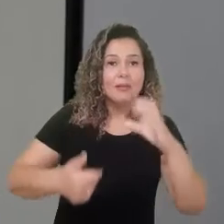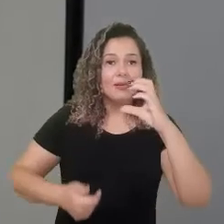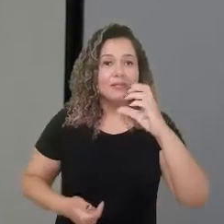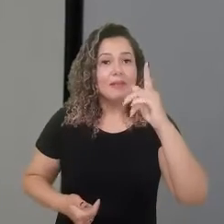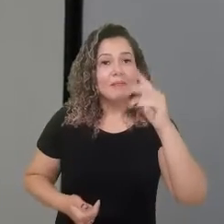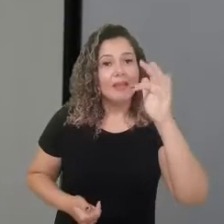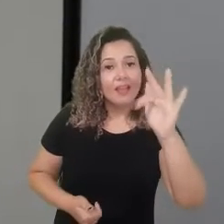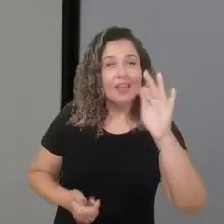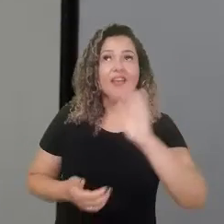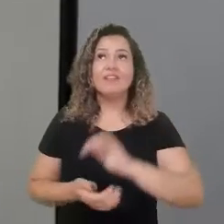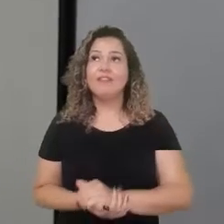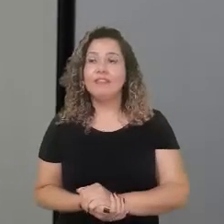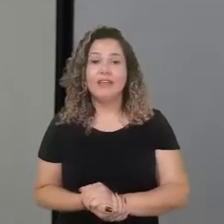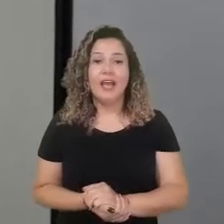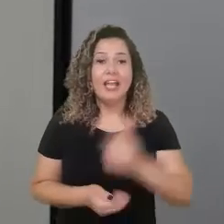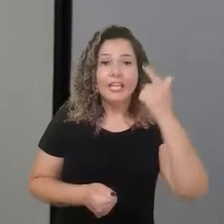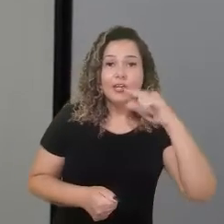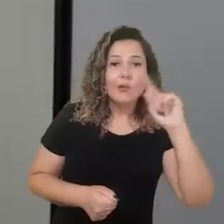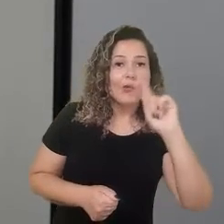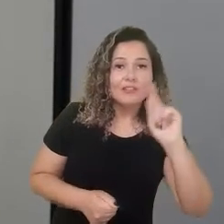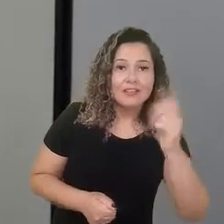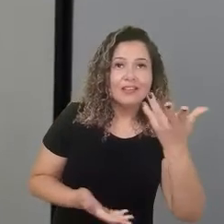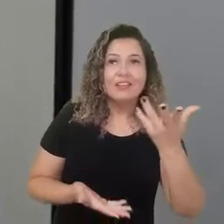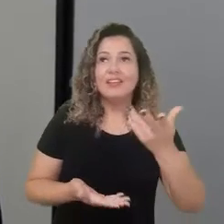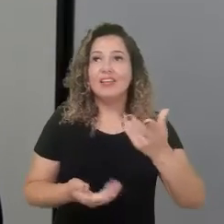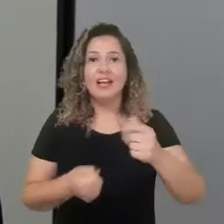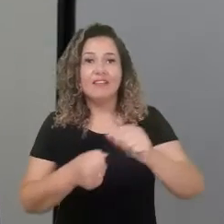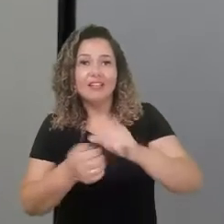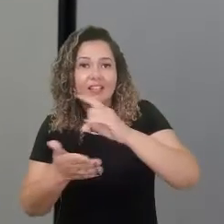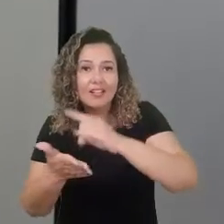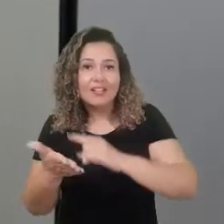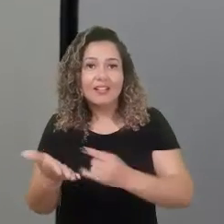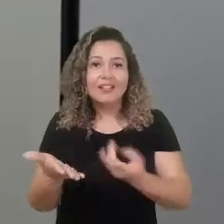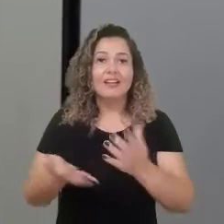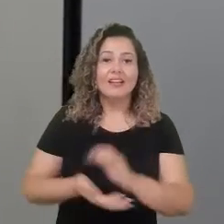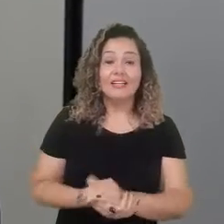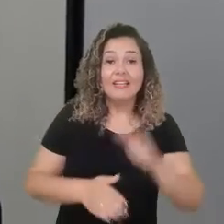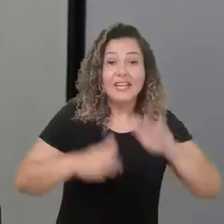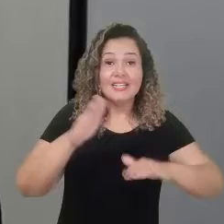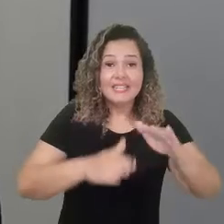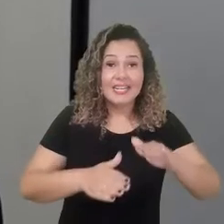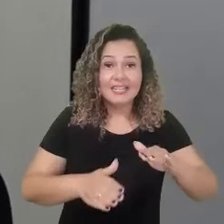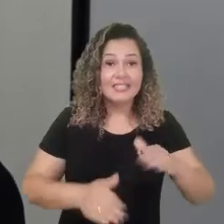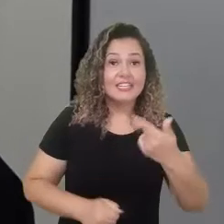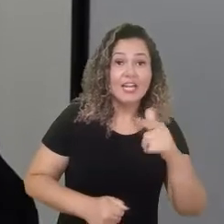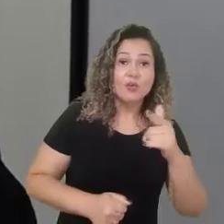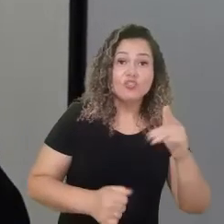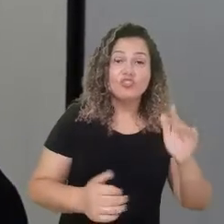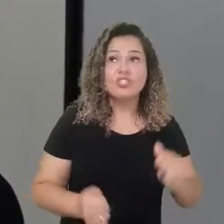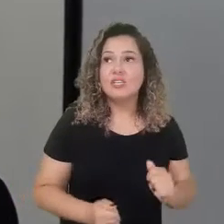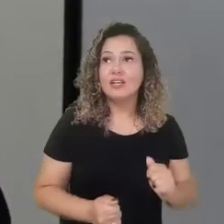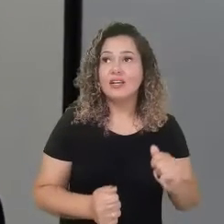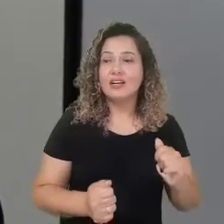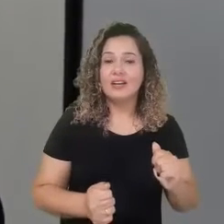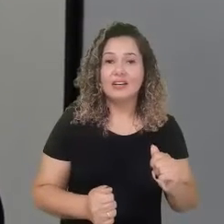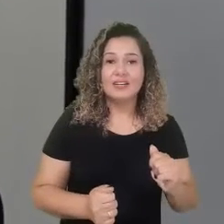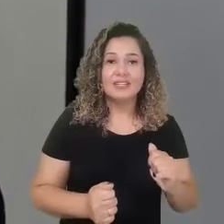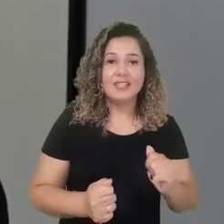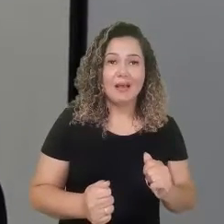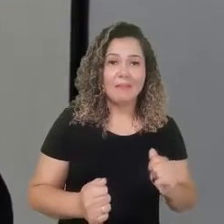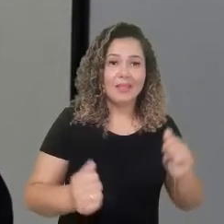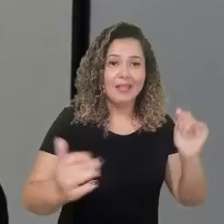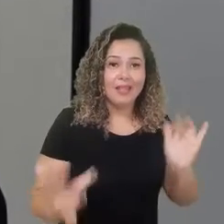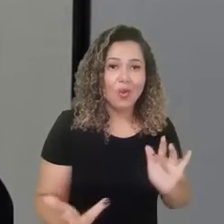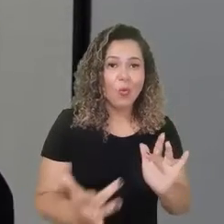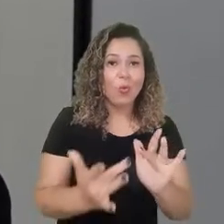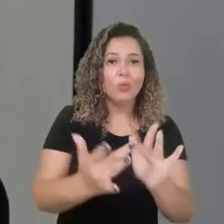renda, buscar alguma coisa relacionada a uma reclamatória trabalhista e não poderia chegar no contabilista porque ela não